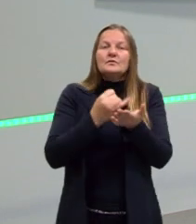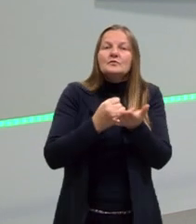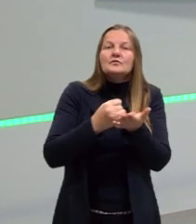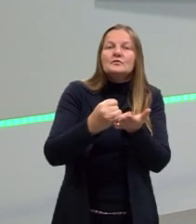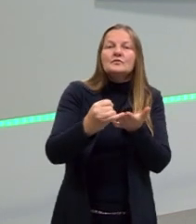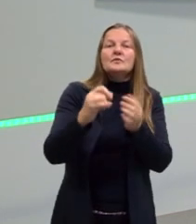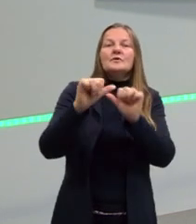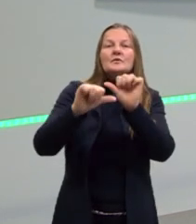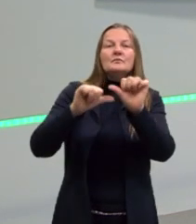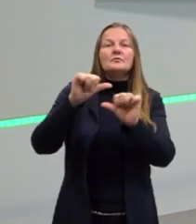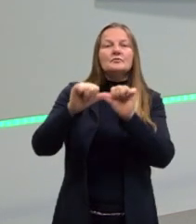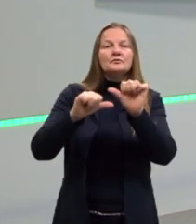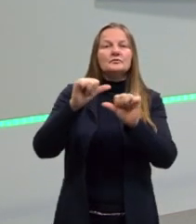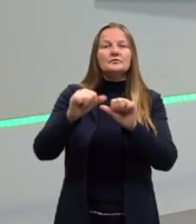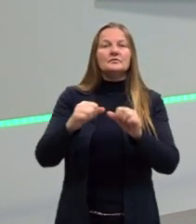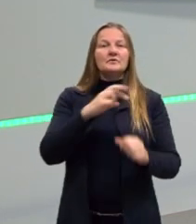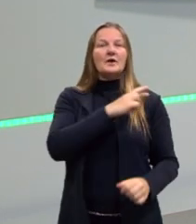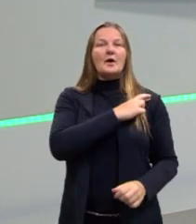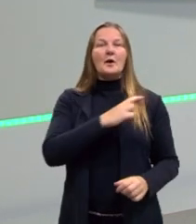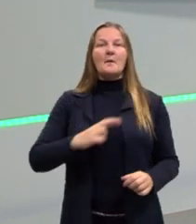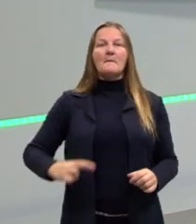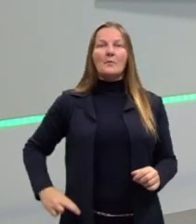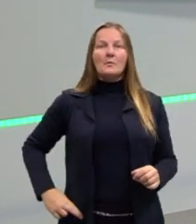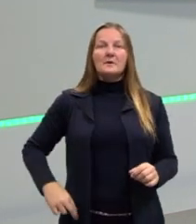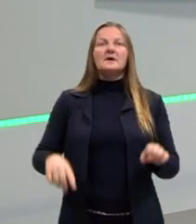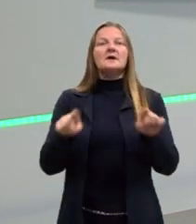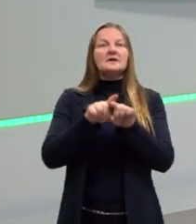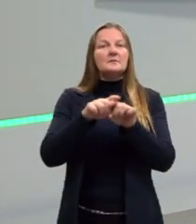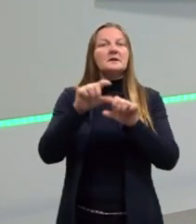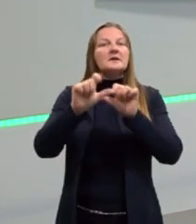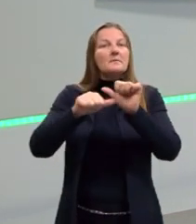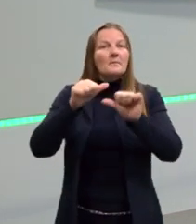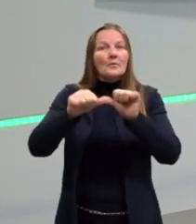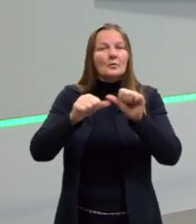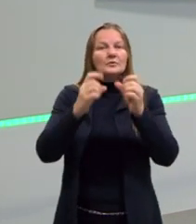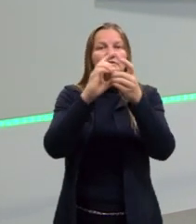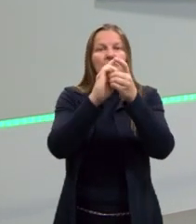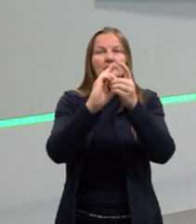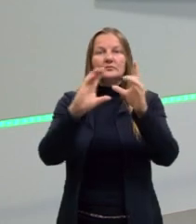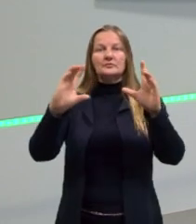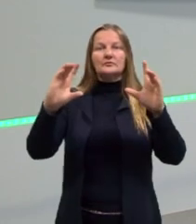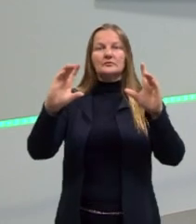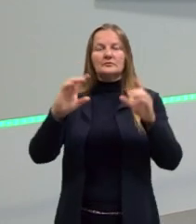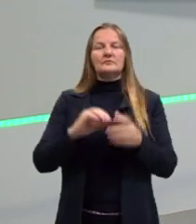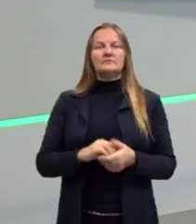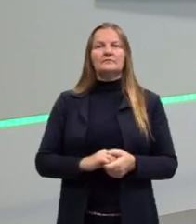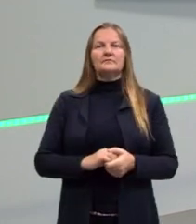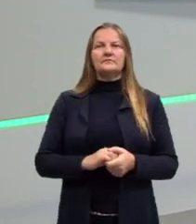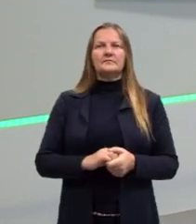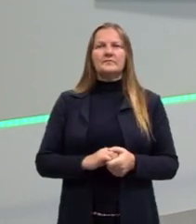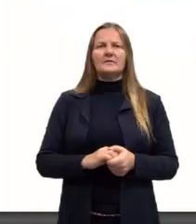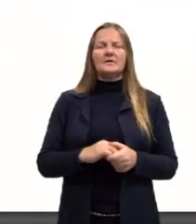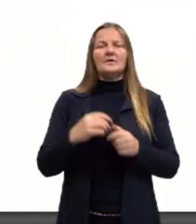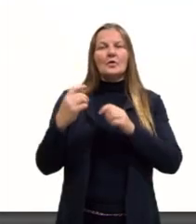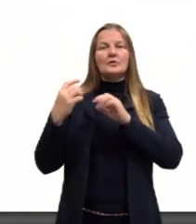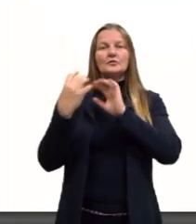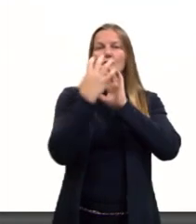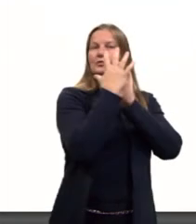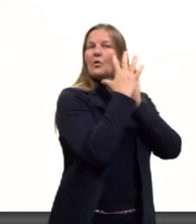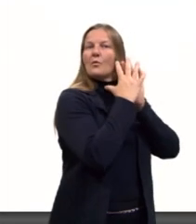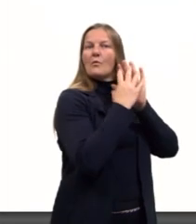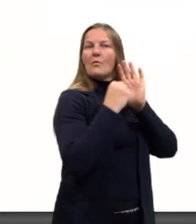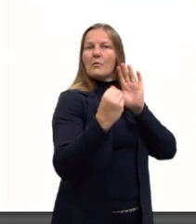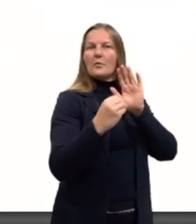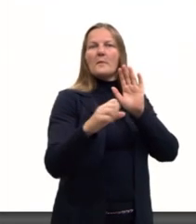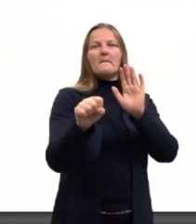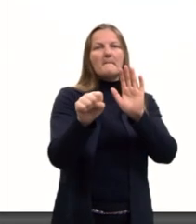transformar na nossa ideia de república e democracia. A gente ainda se considera, então, muito herdeiro desta revolução na